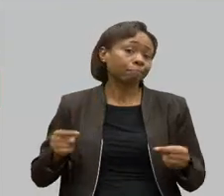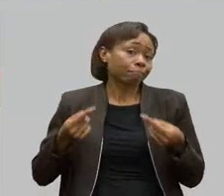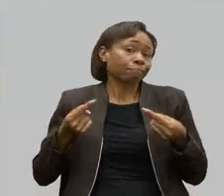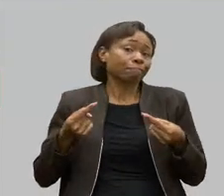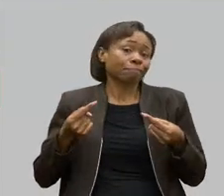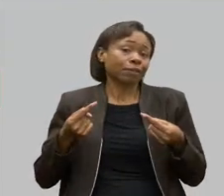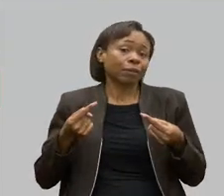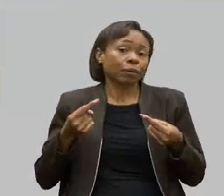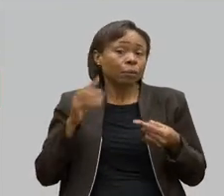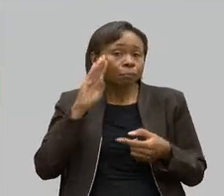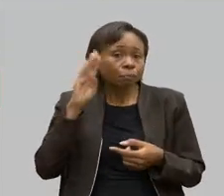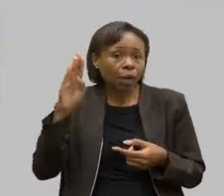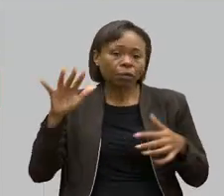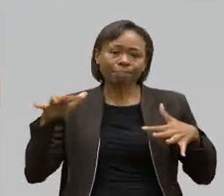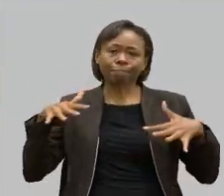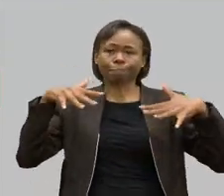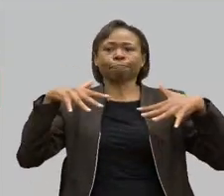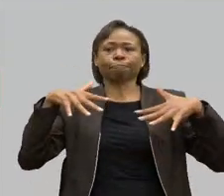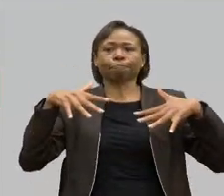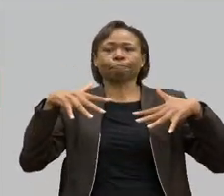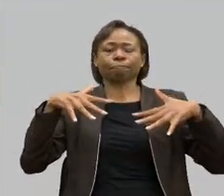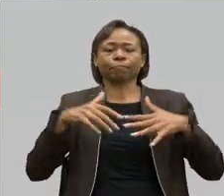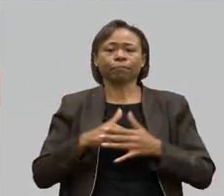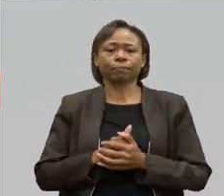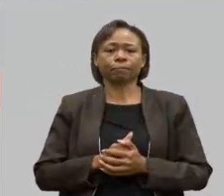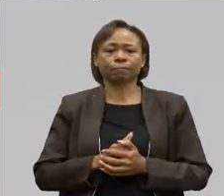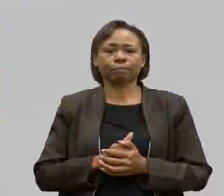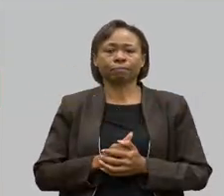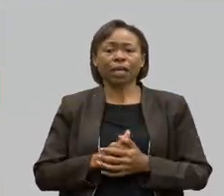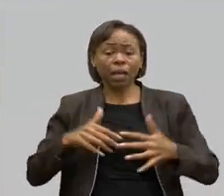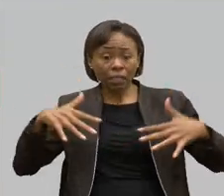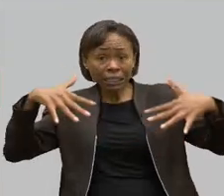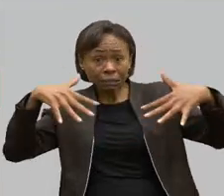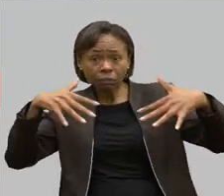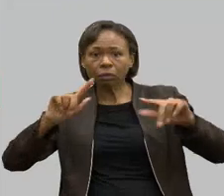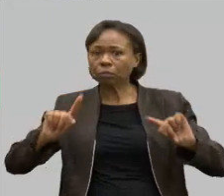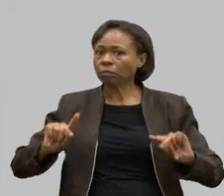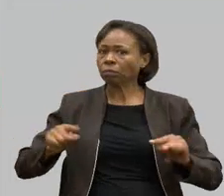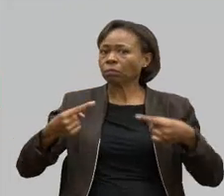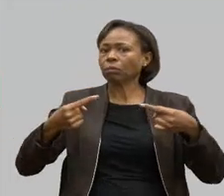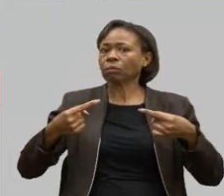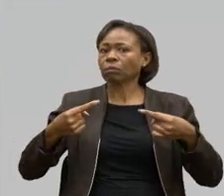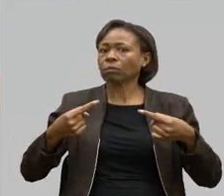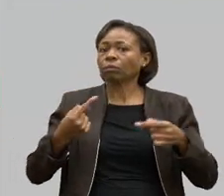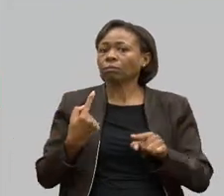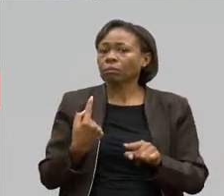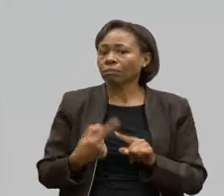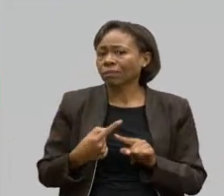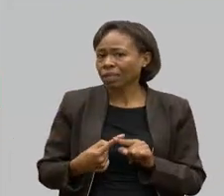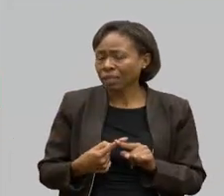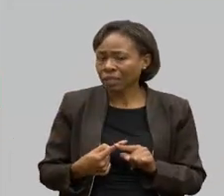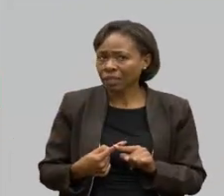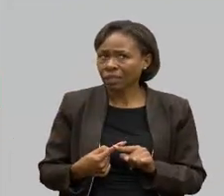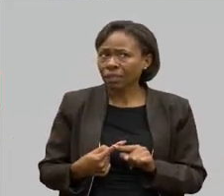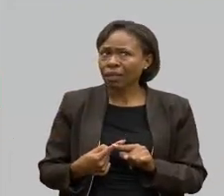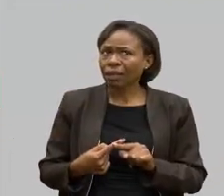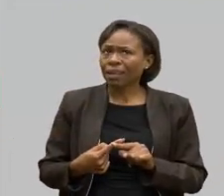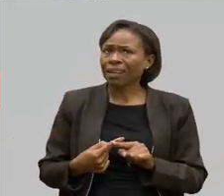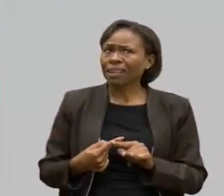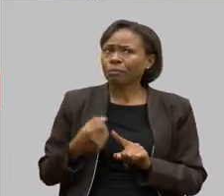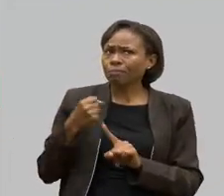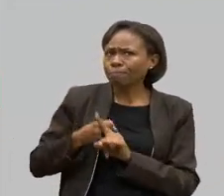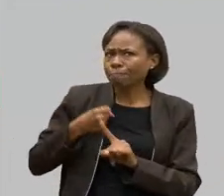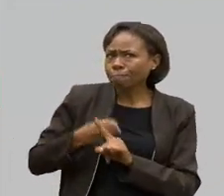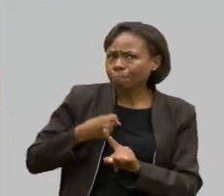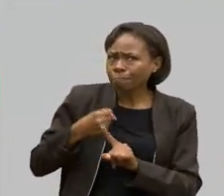visibilidade. E é um desafio não só em se buscar conquistas,